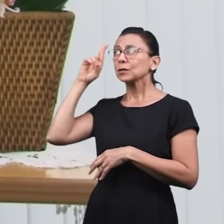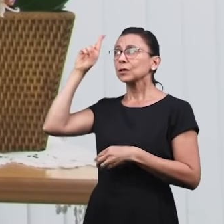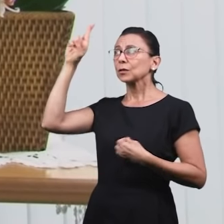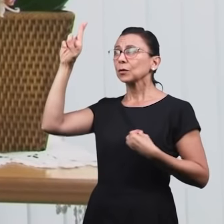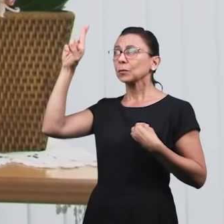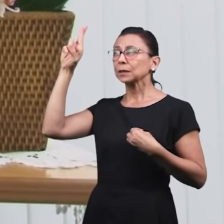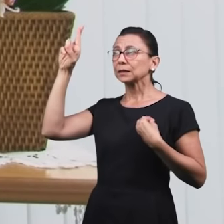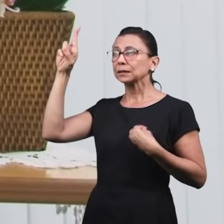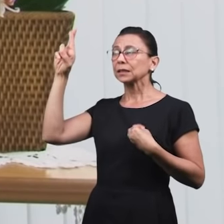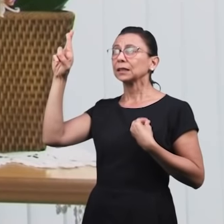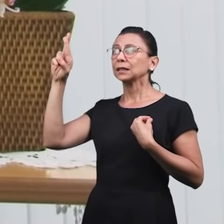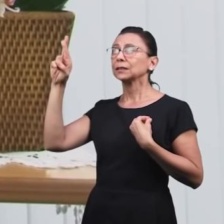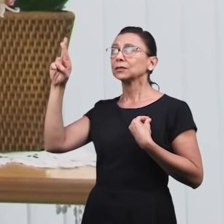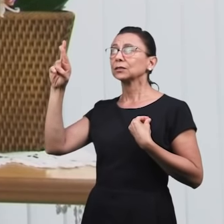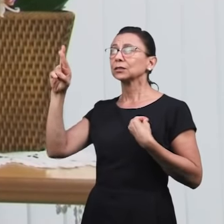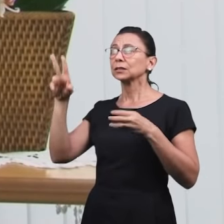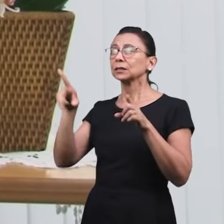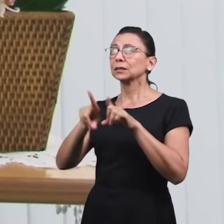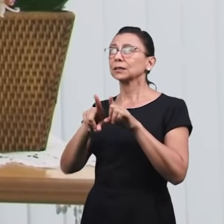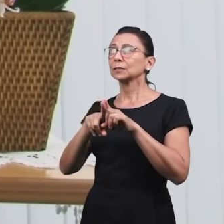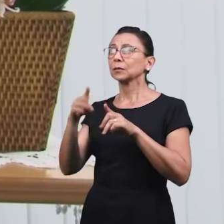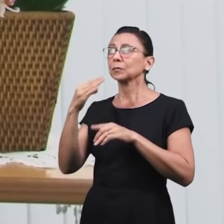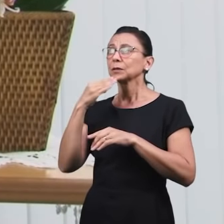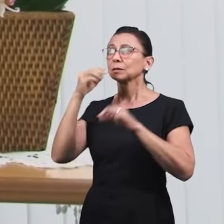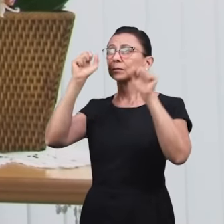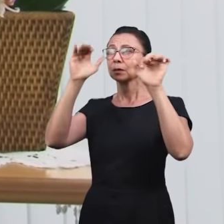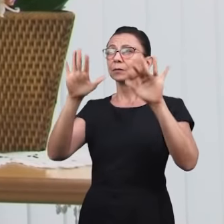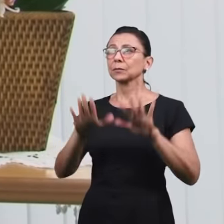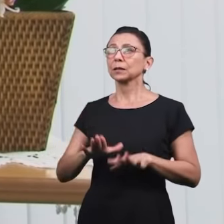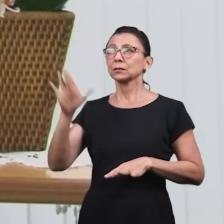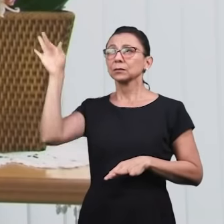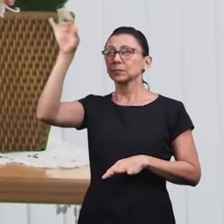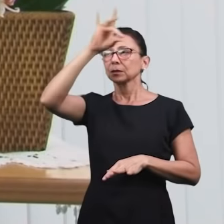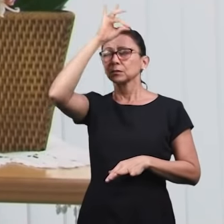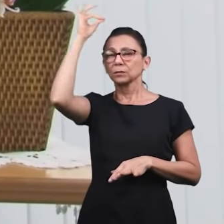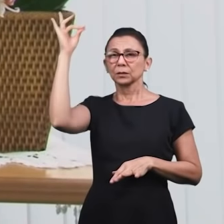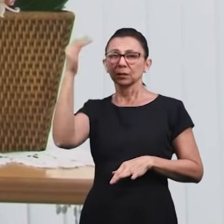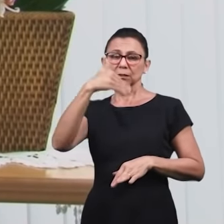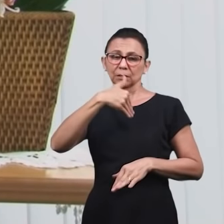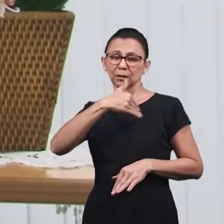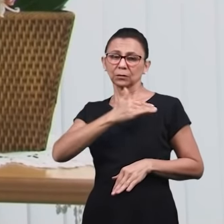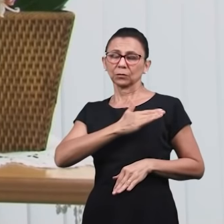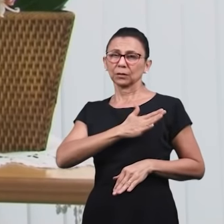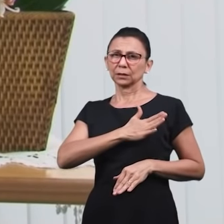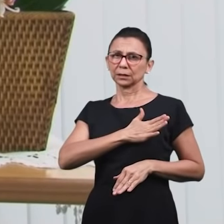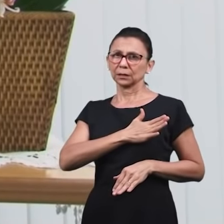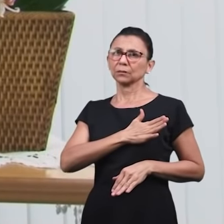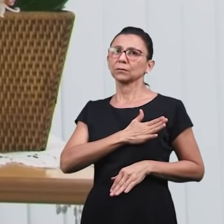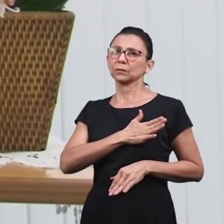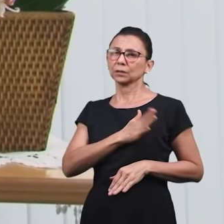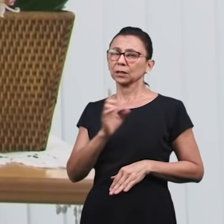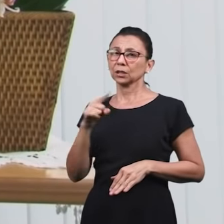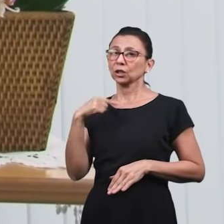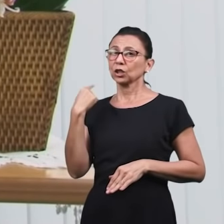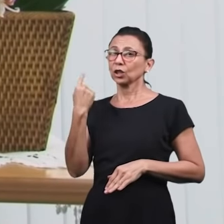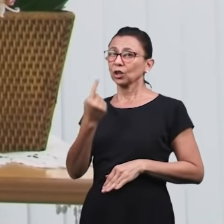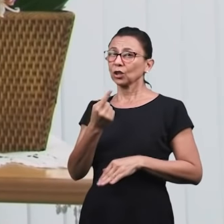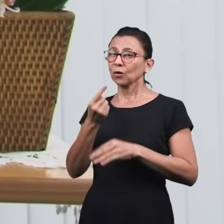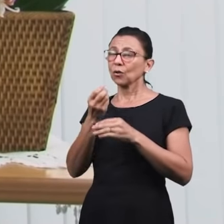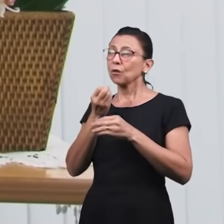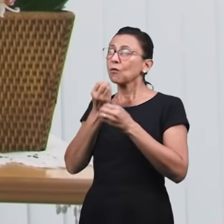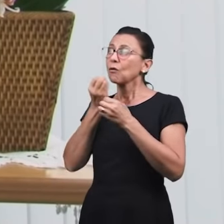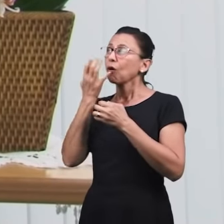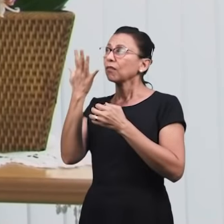termos a bênção do teu Espírito Santo repousando sobre a nossa vida, sobre o nosso coração, porque nós confessamos